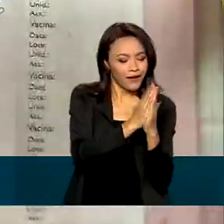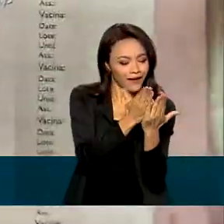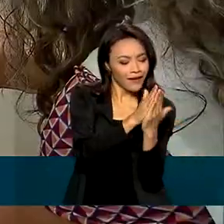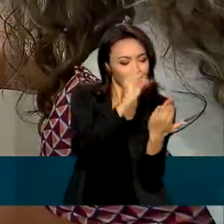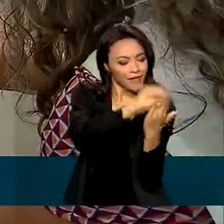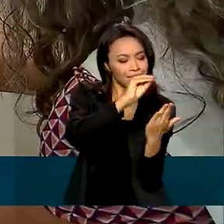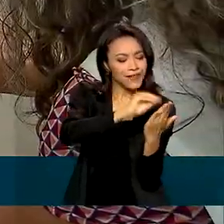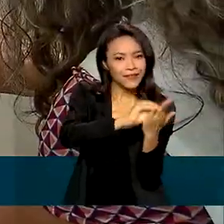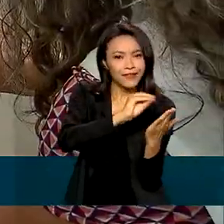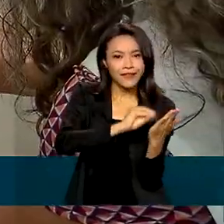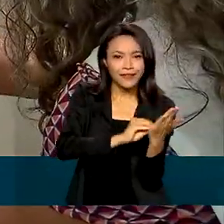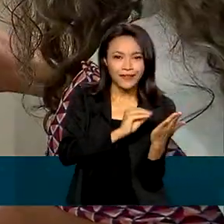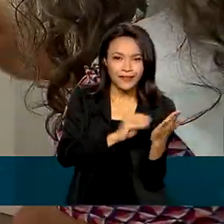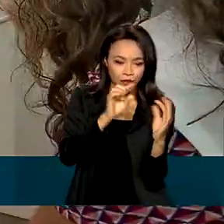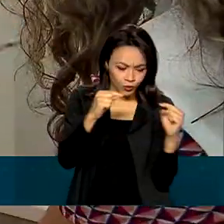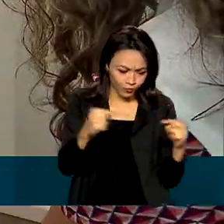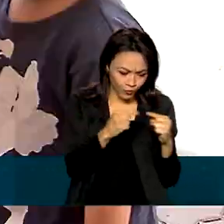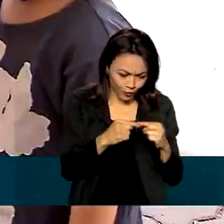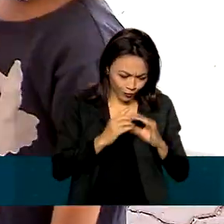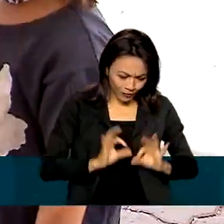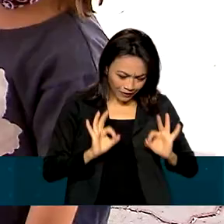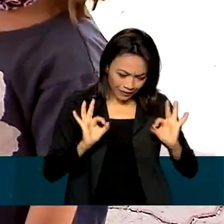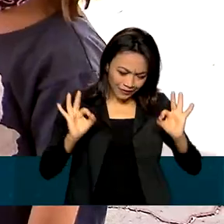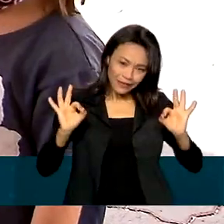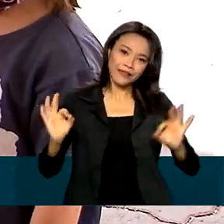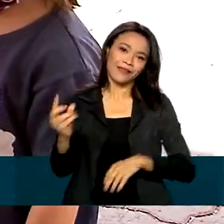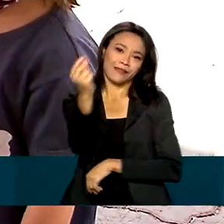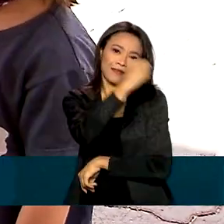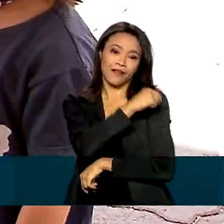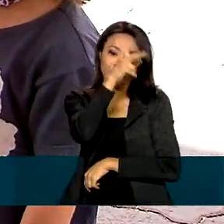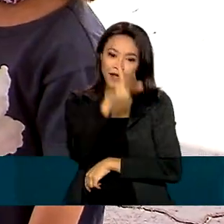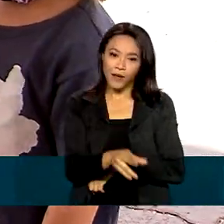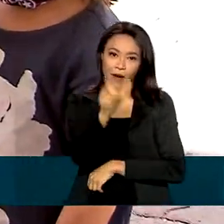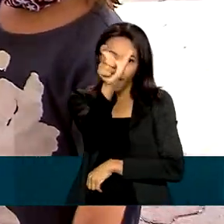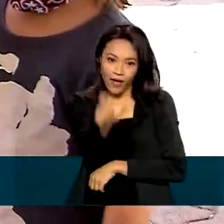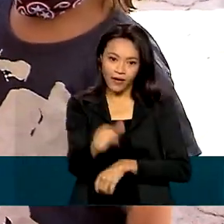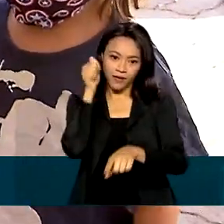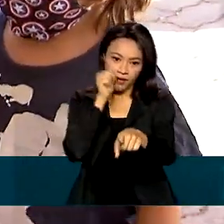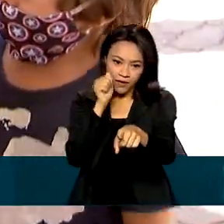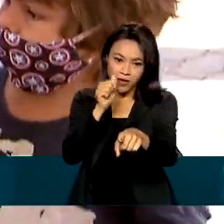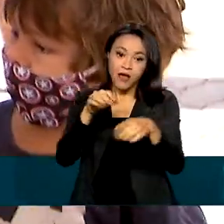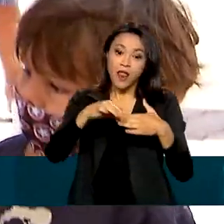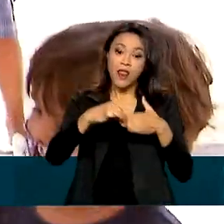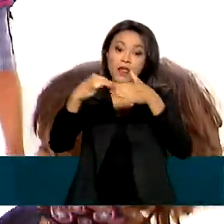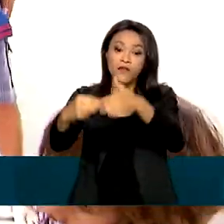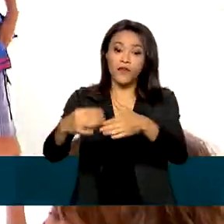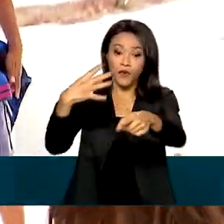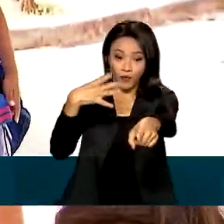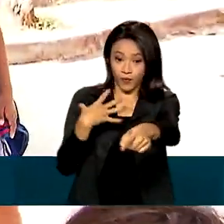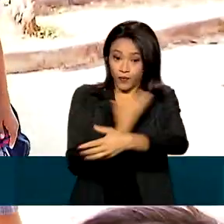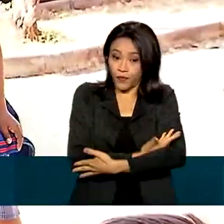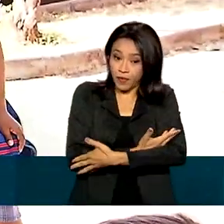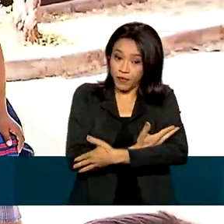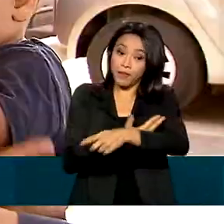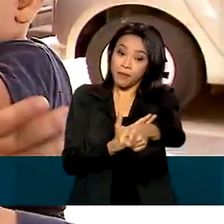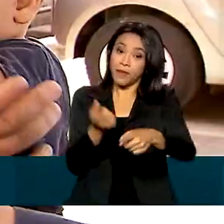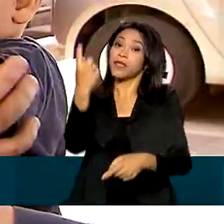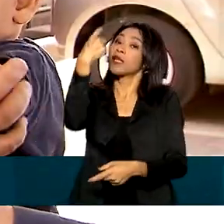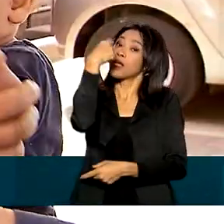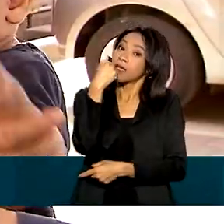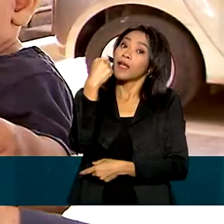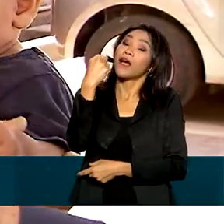caderneta de imunização das crianças. Foi o que fez Fabiane ao levar Caléu para tomar a vacina da gripe.